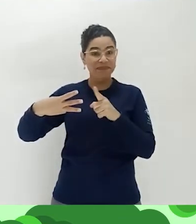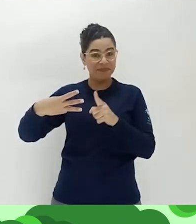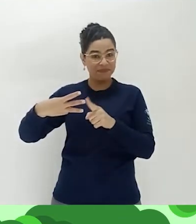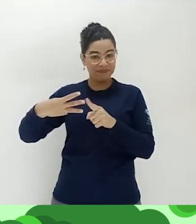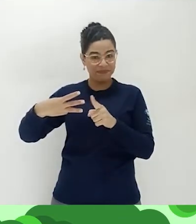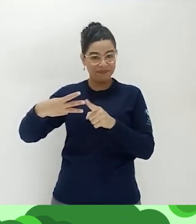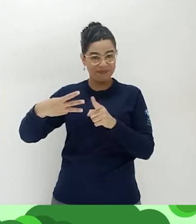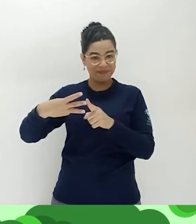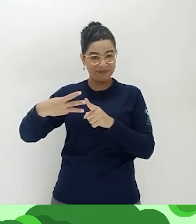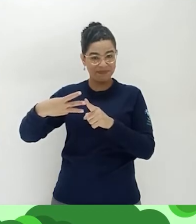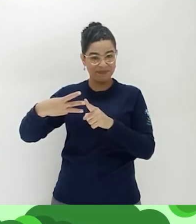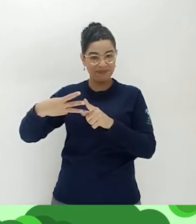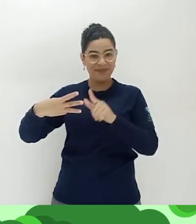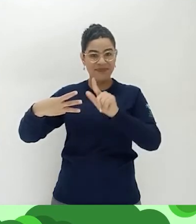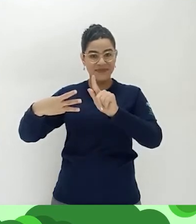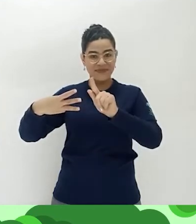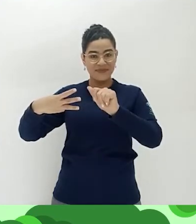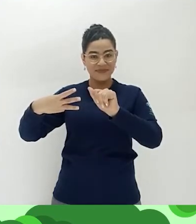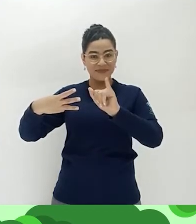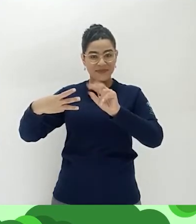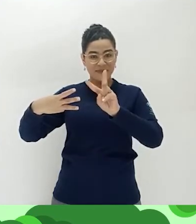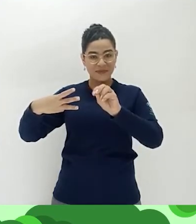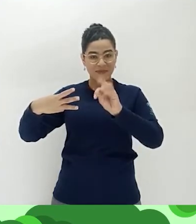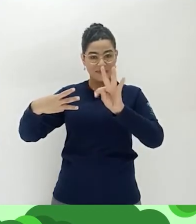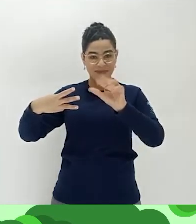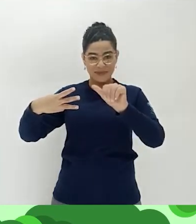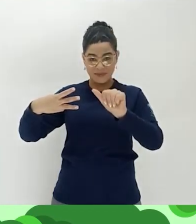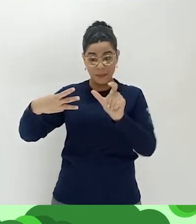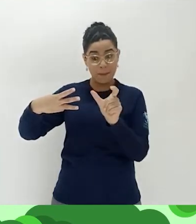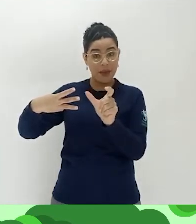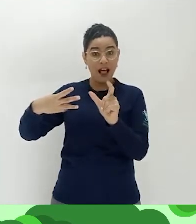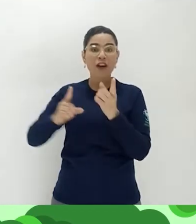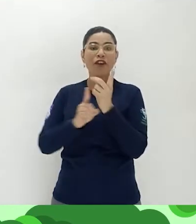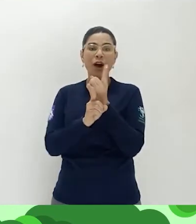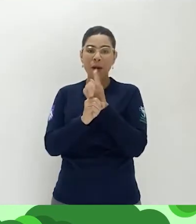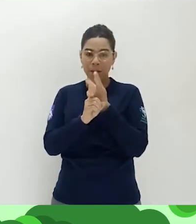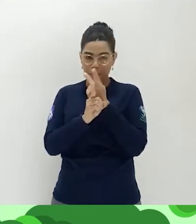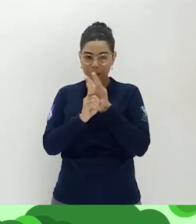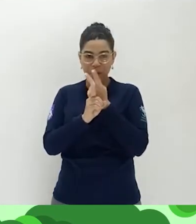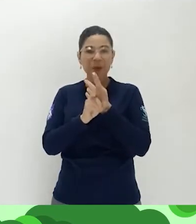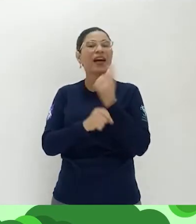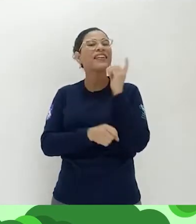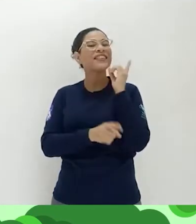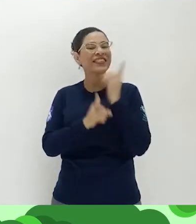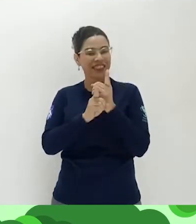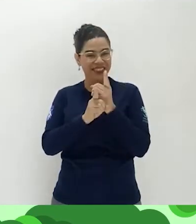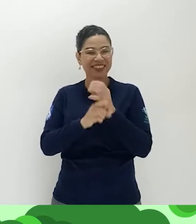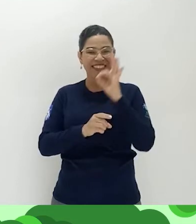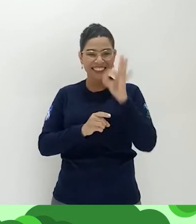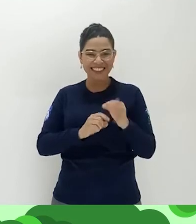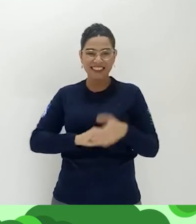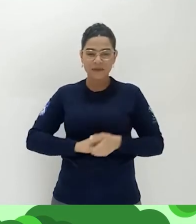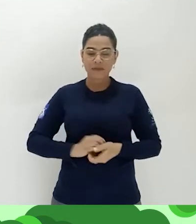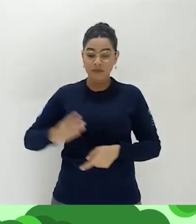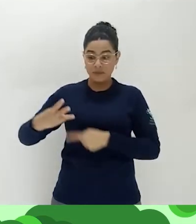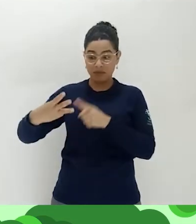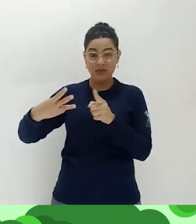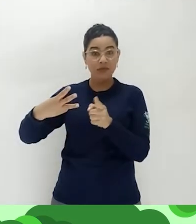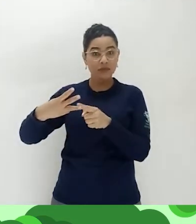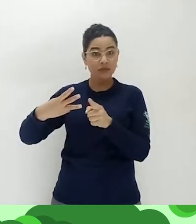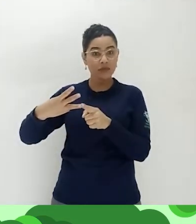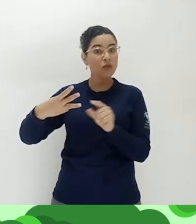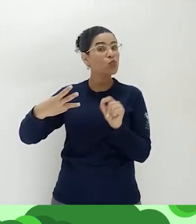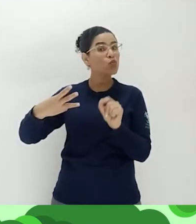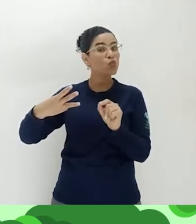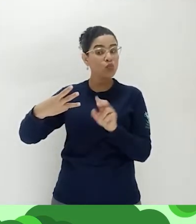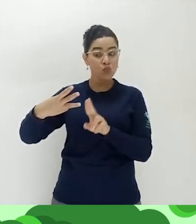A segunda é gaivota, que é a palavra que a gente estava procurando, que a gente está procurando, né? E a última, o que